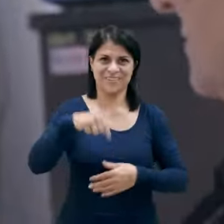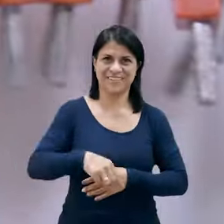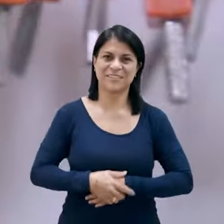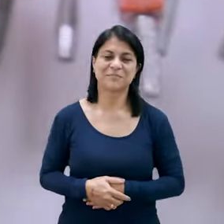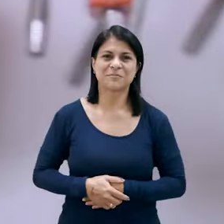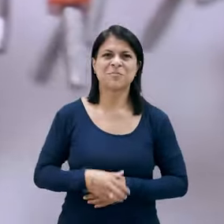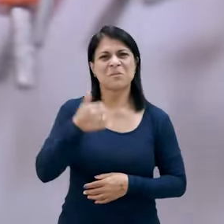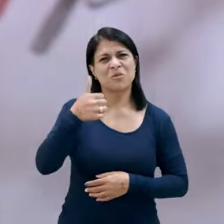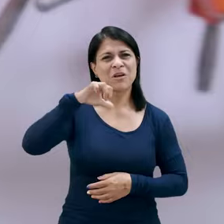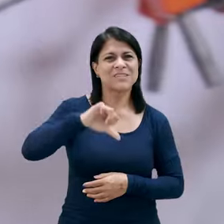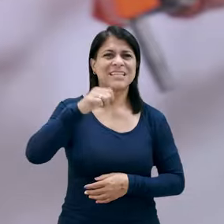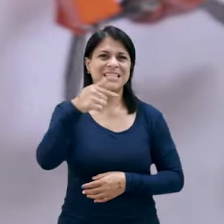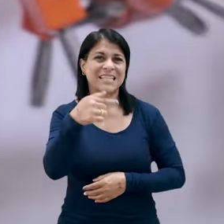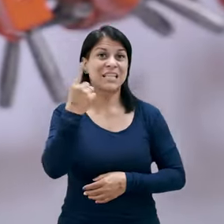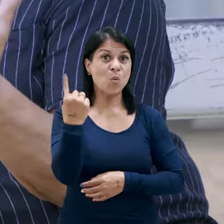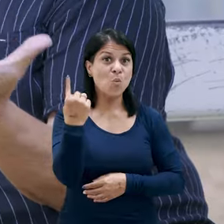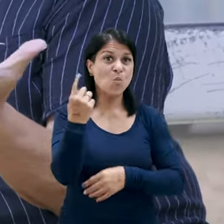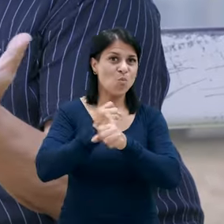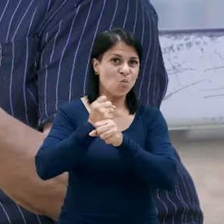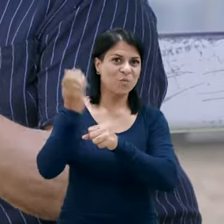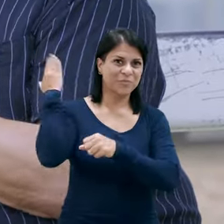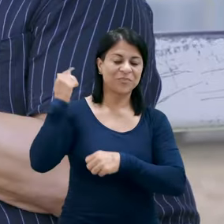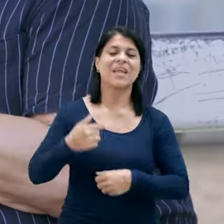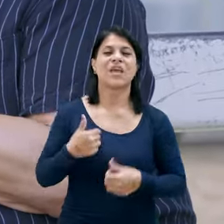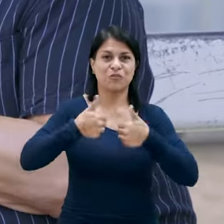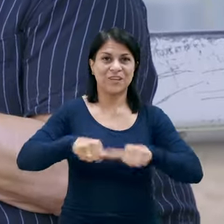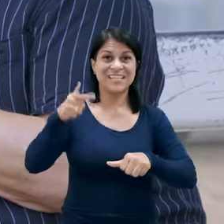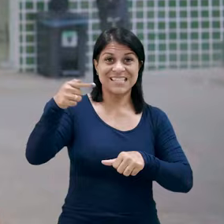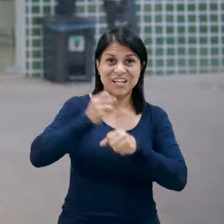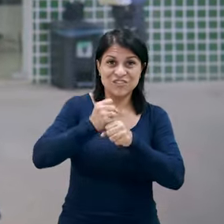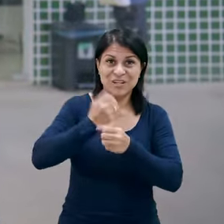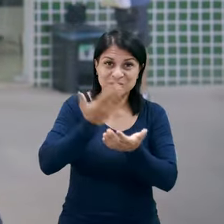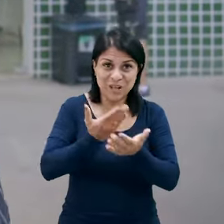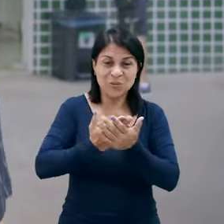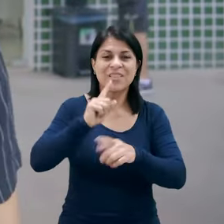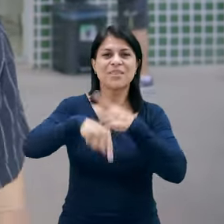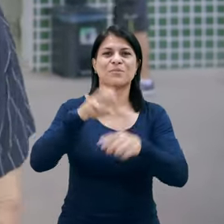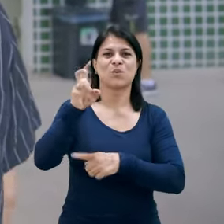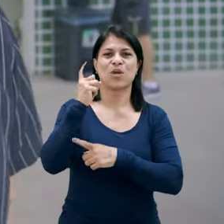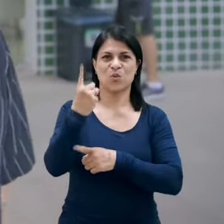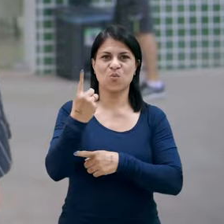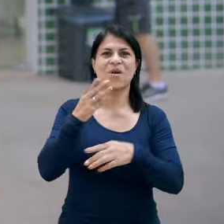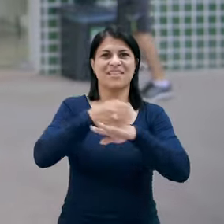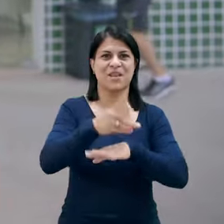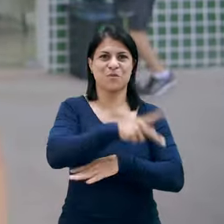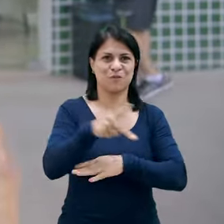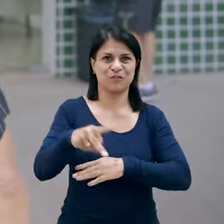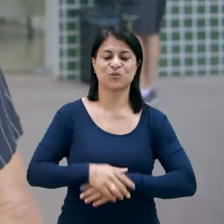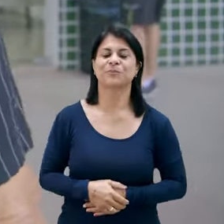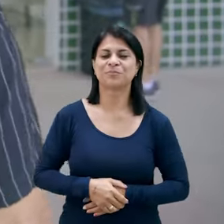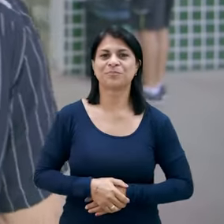Isso em 1971. Fiquei sete como aluno e 51 como professor. Na